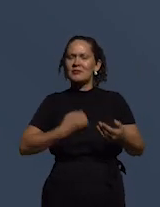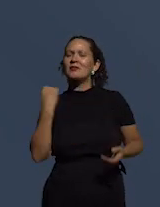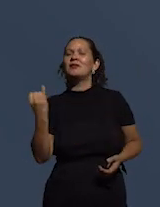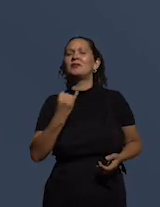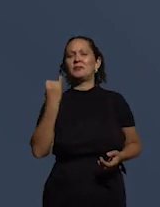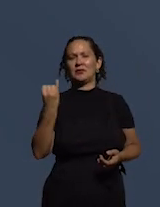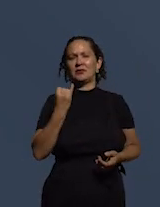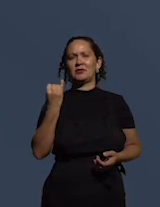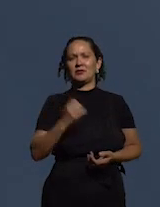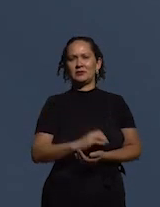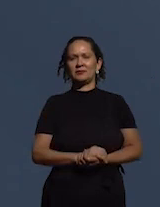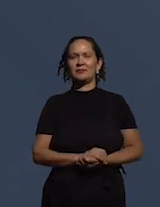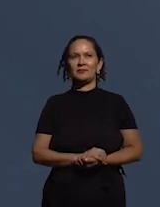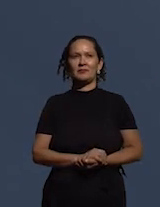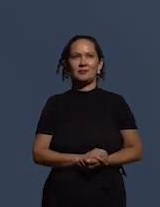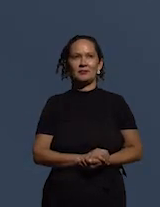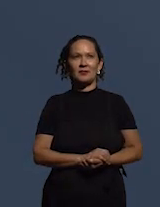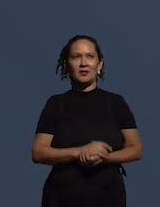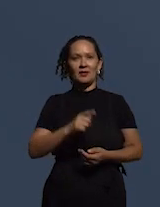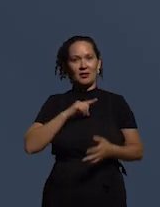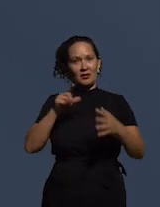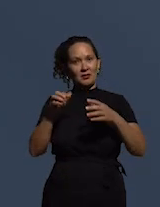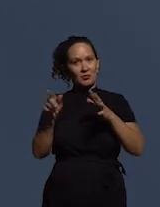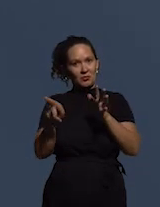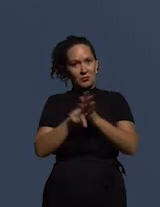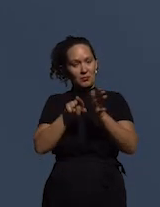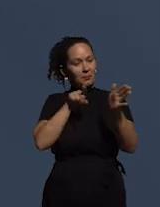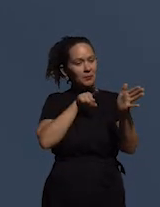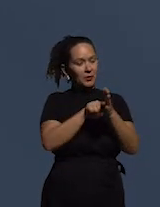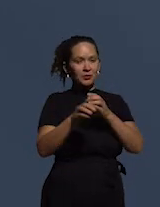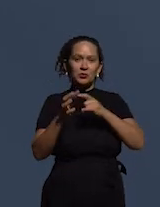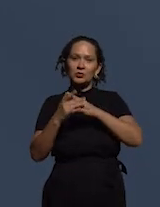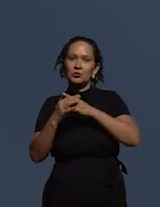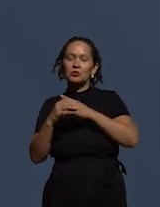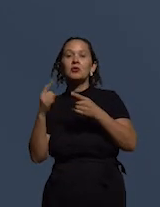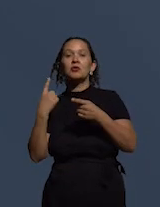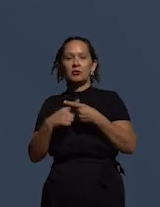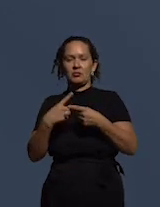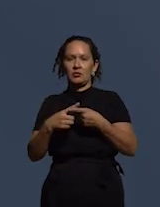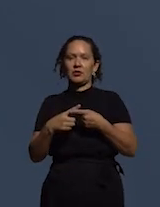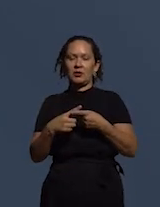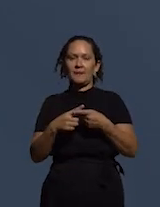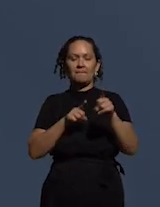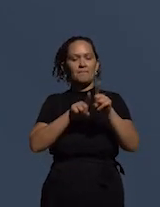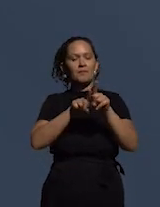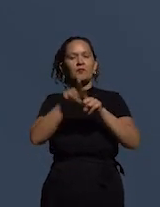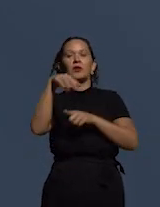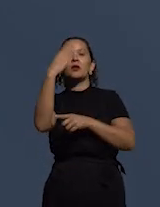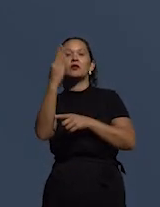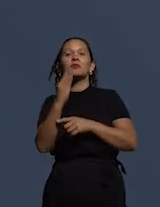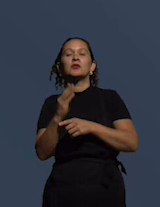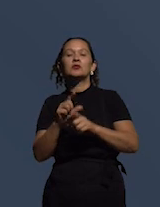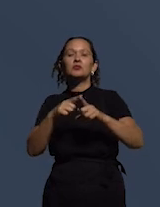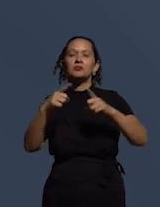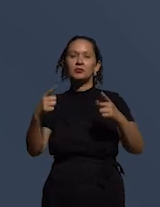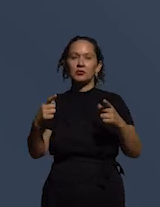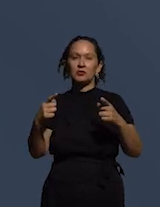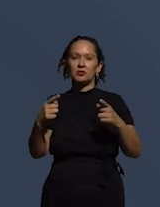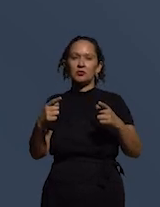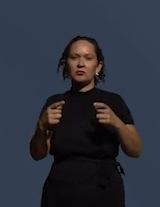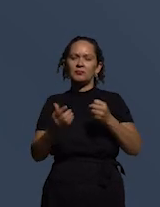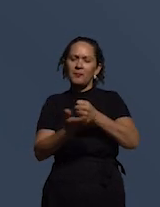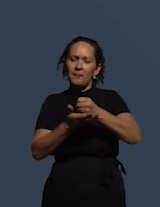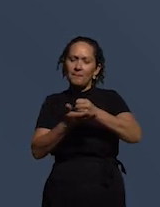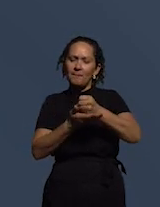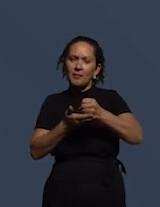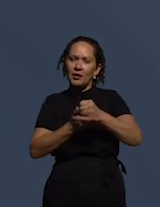pergunta no YouTube do por que o valor o índice do Brasil aumentou um dos grandes pilares